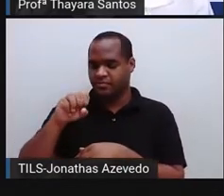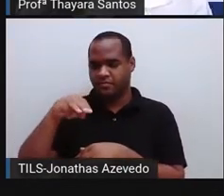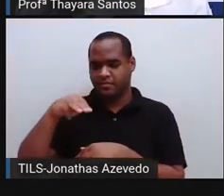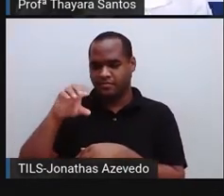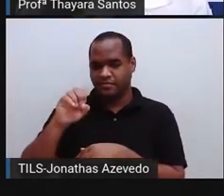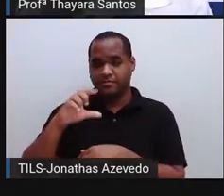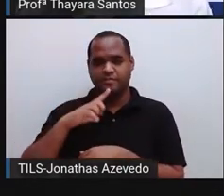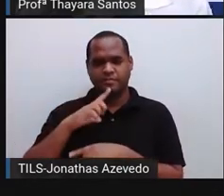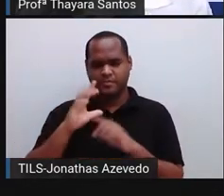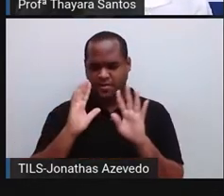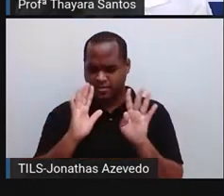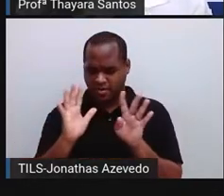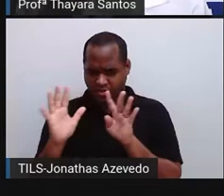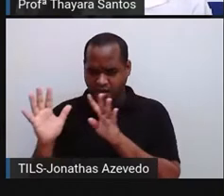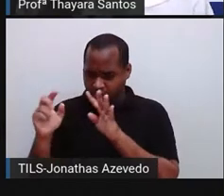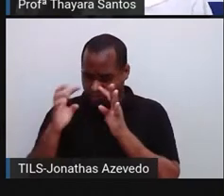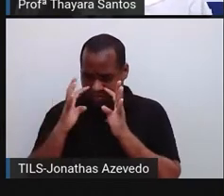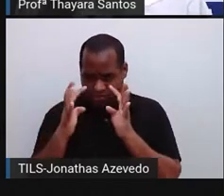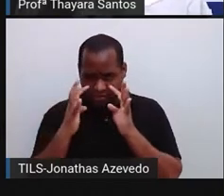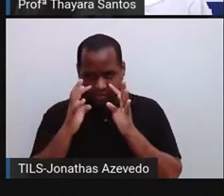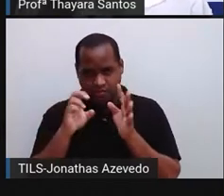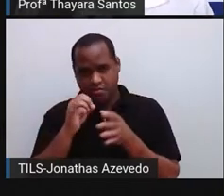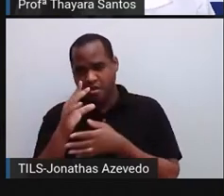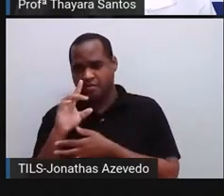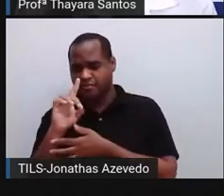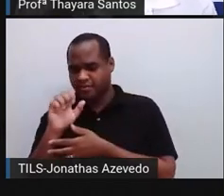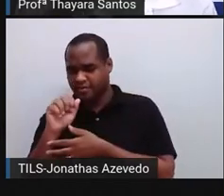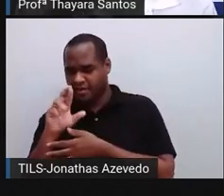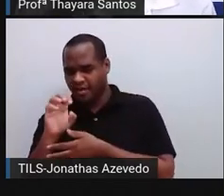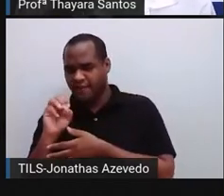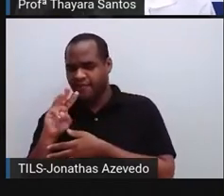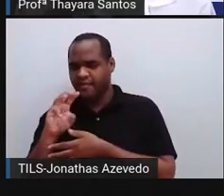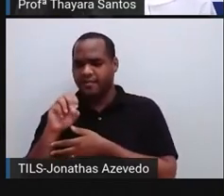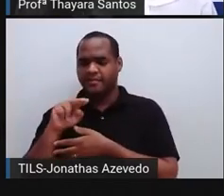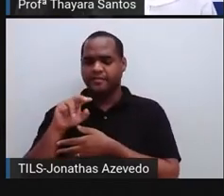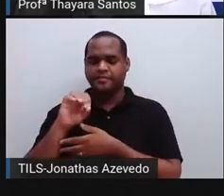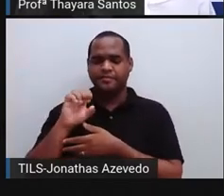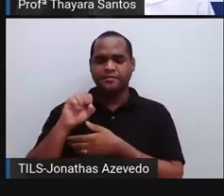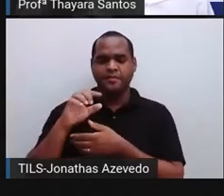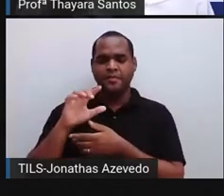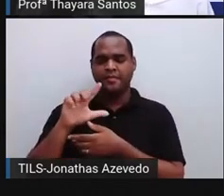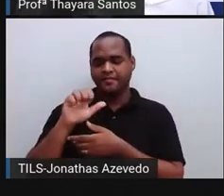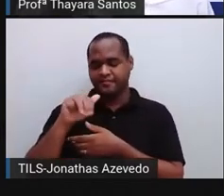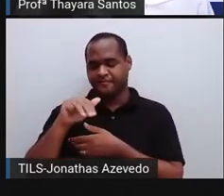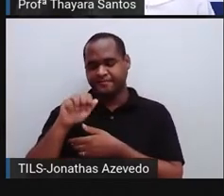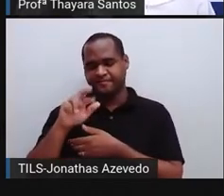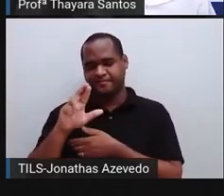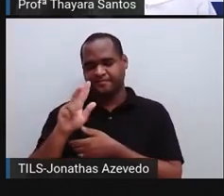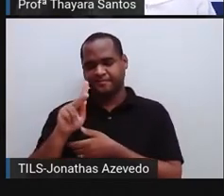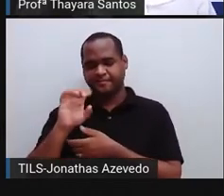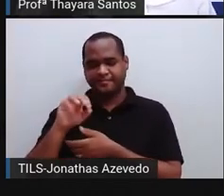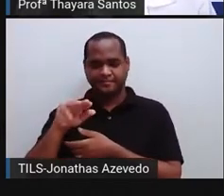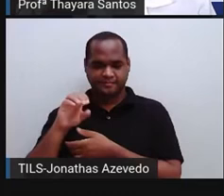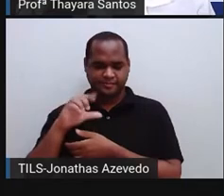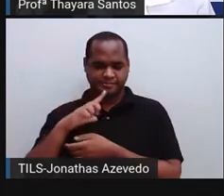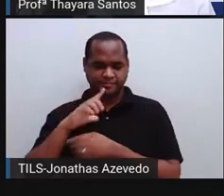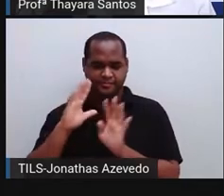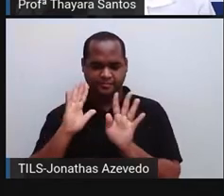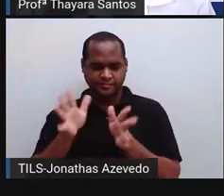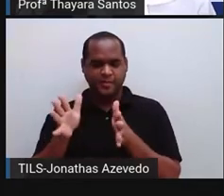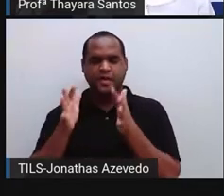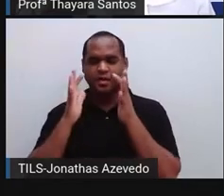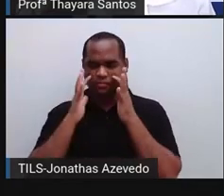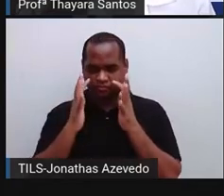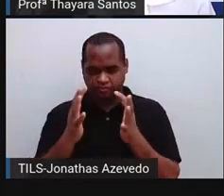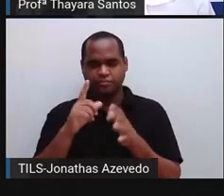Vocês já ouviram falar sobre isso, sobre darwinismo, sobre o lamarquismo? Eu tenho certeza que vocês já devem ter escutado falar alguma coisa sobre